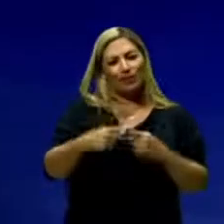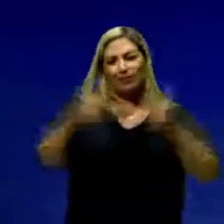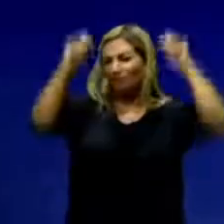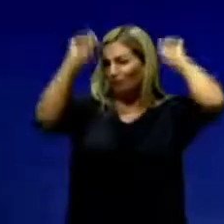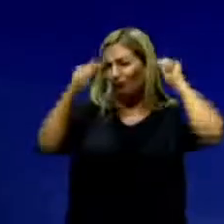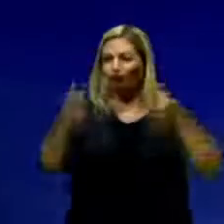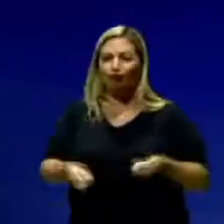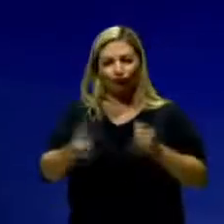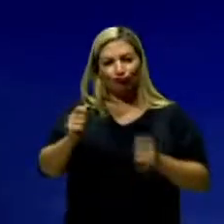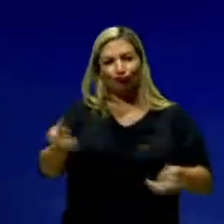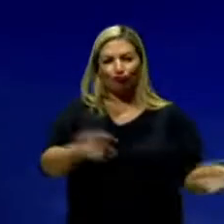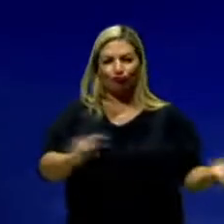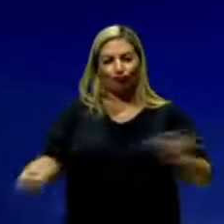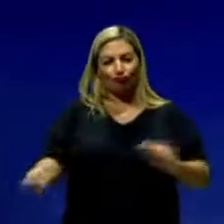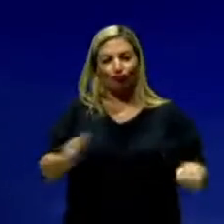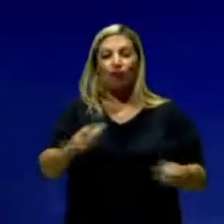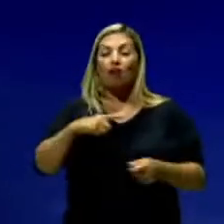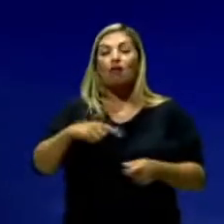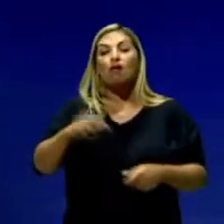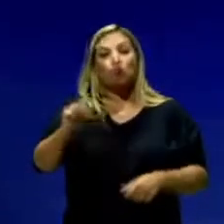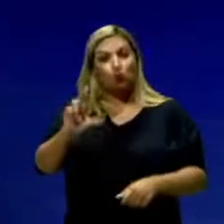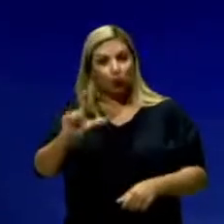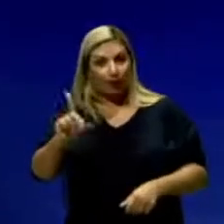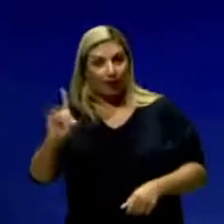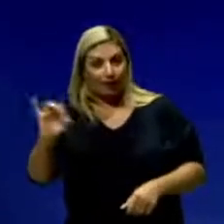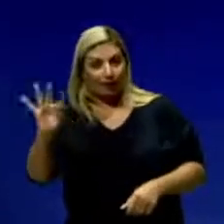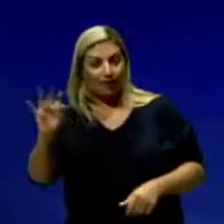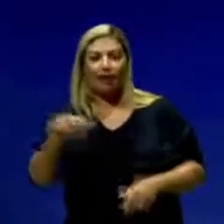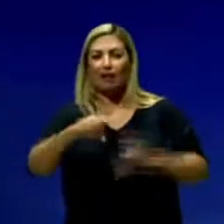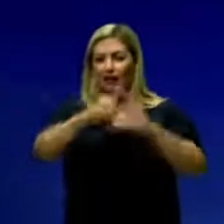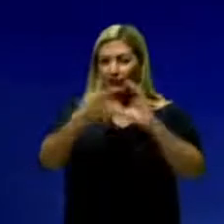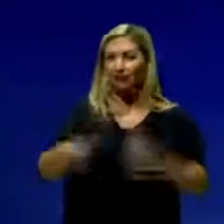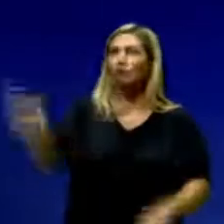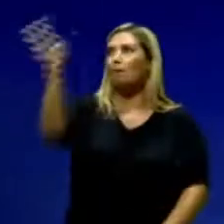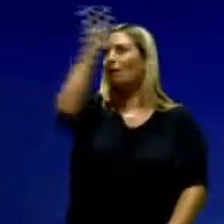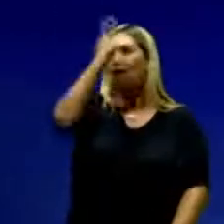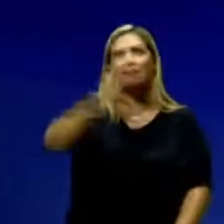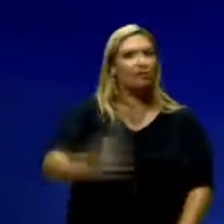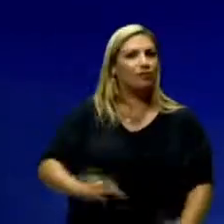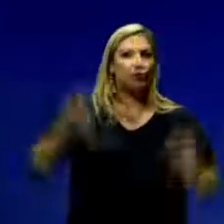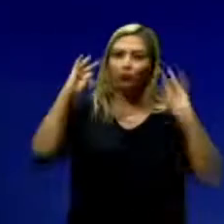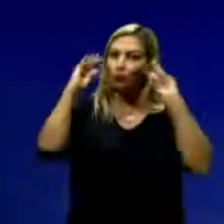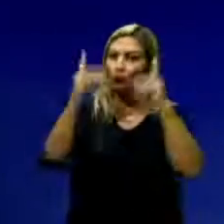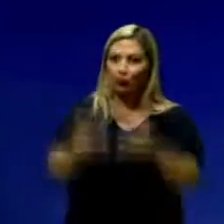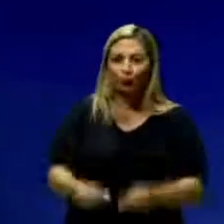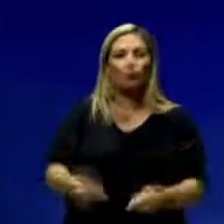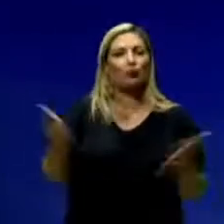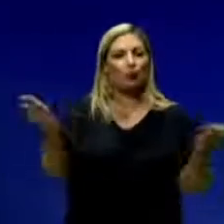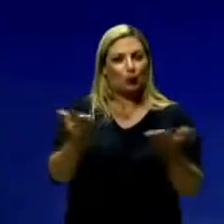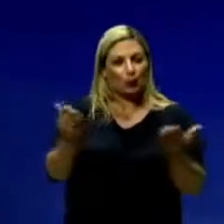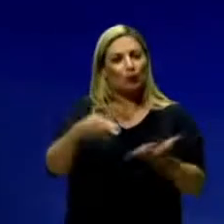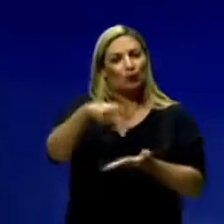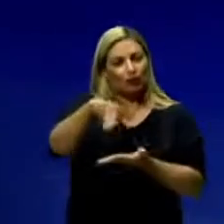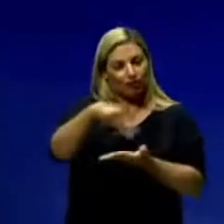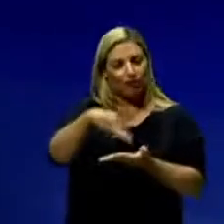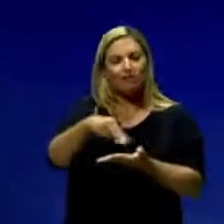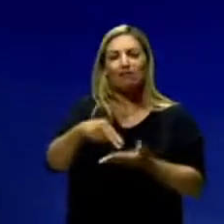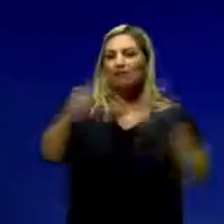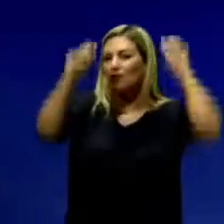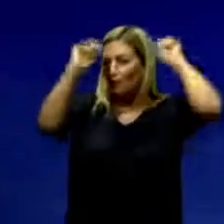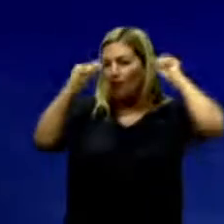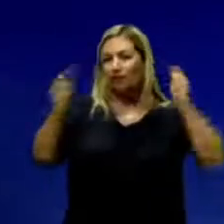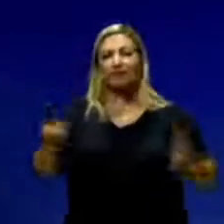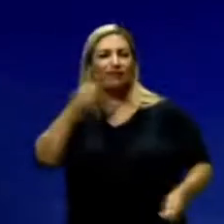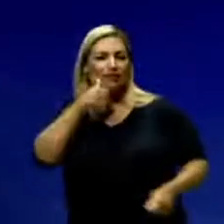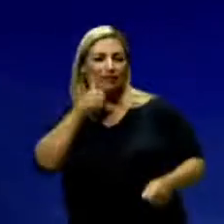quadrilha surgiu no sudeste, mas hoje ela é uma característica do Brasil inteiro. E se for pensar na melhor quadrilha do